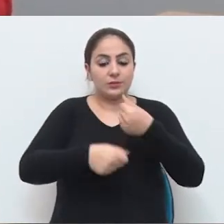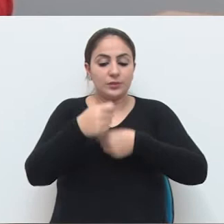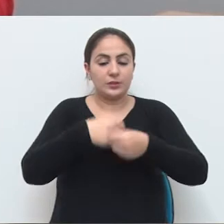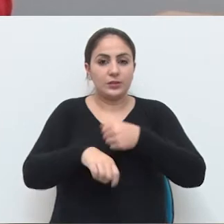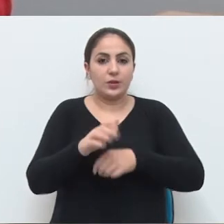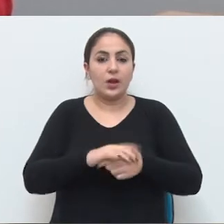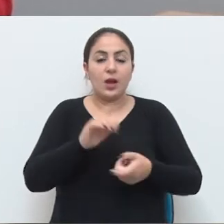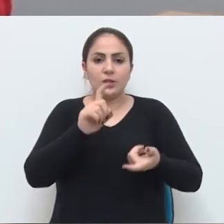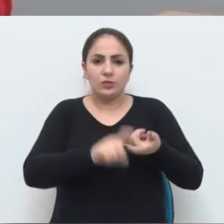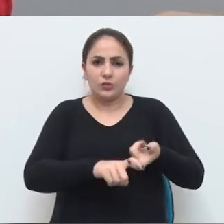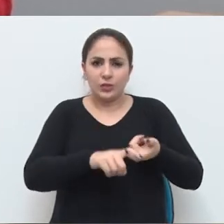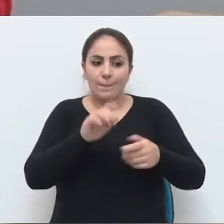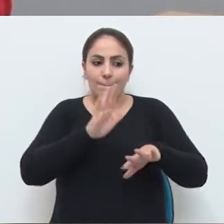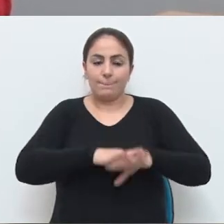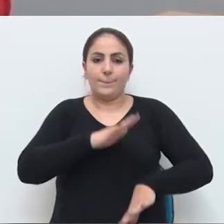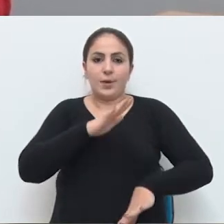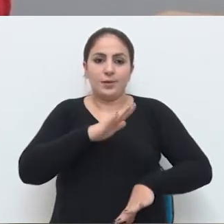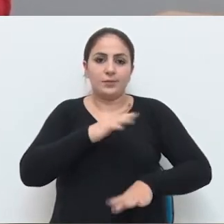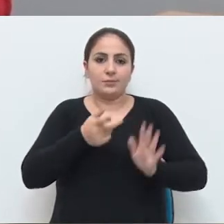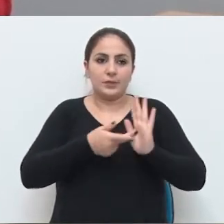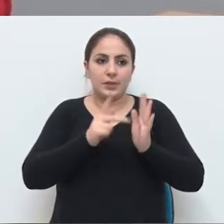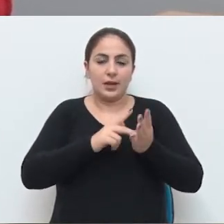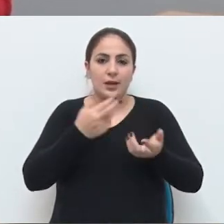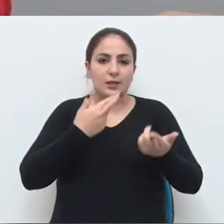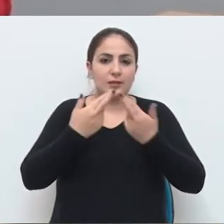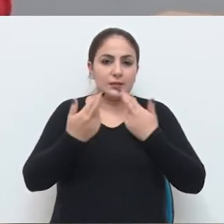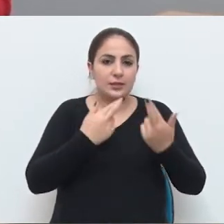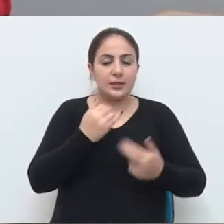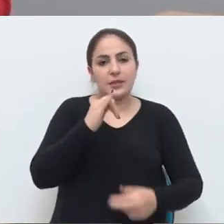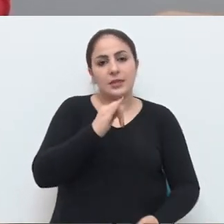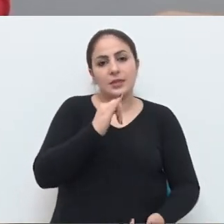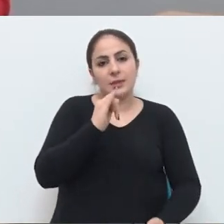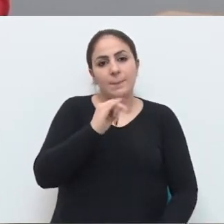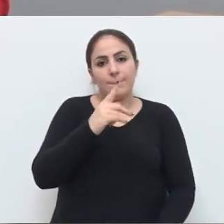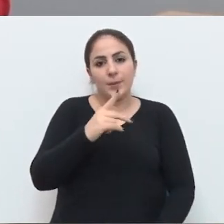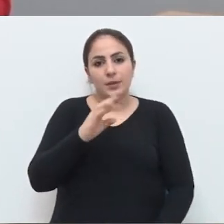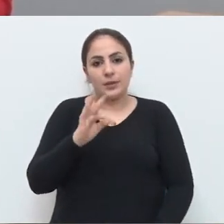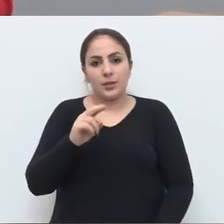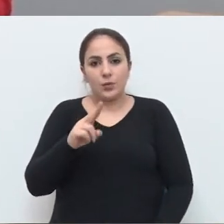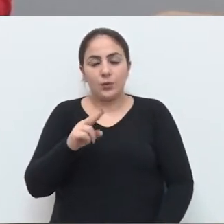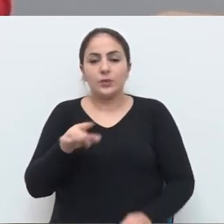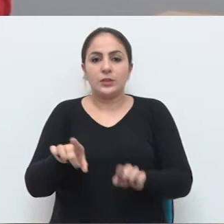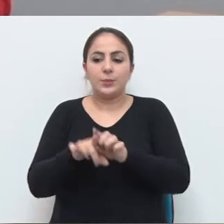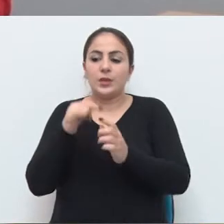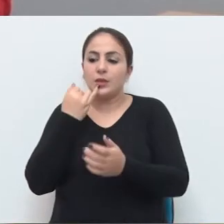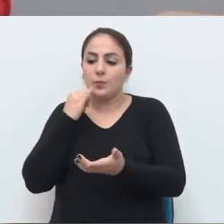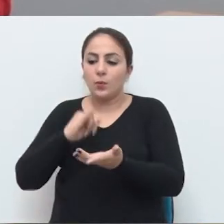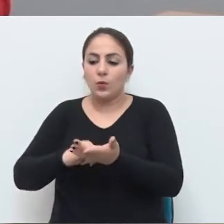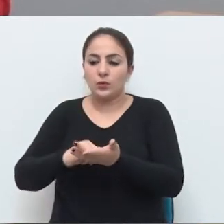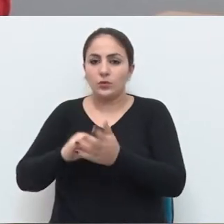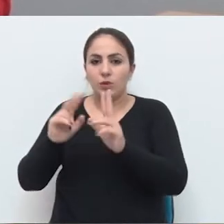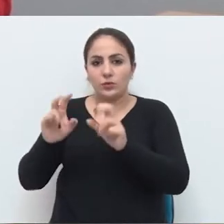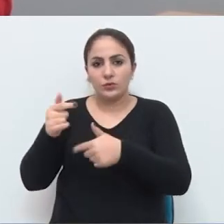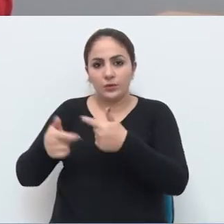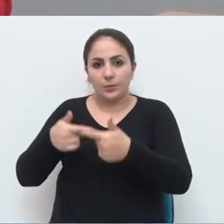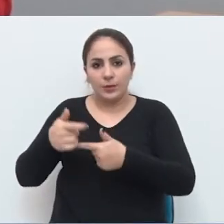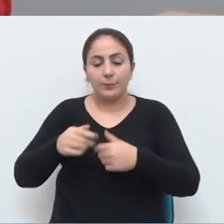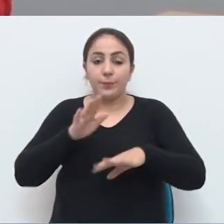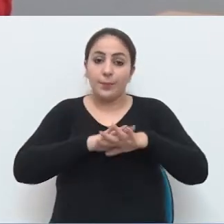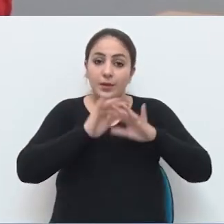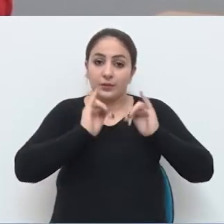Finanças, os débitos mais significativos são referentes ao IPTU e ao Imposto sobre Serviços.